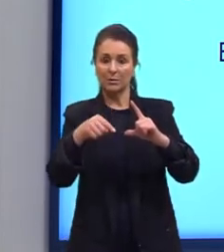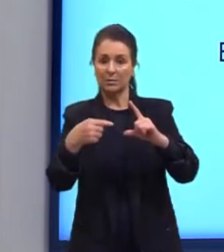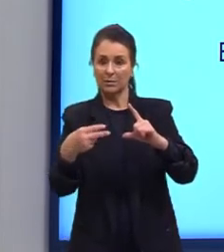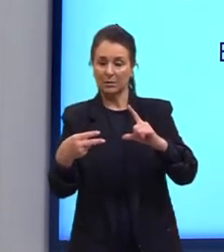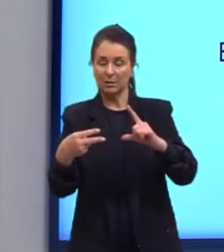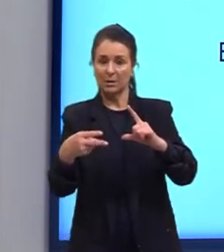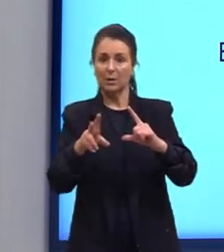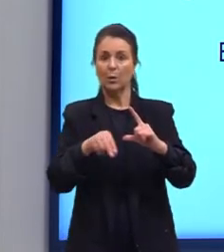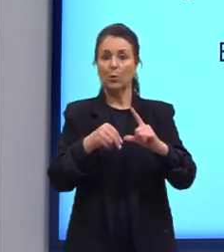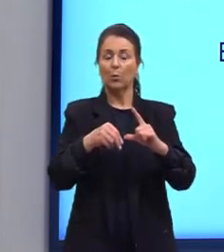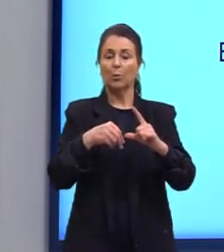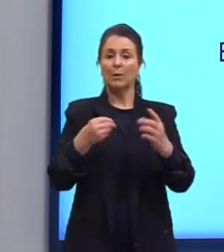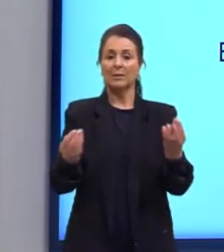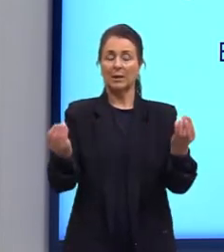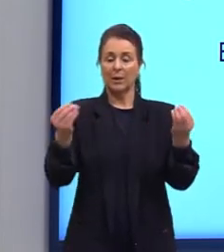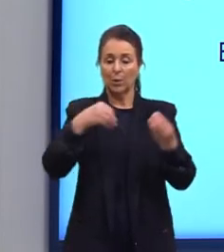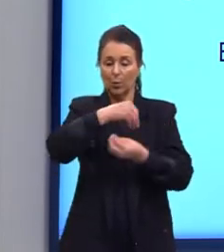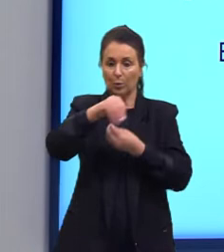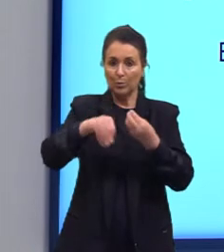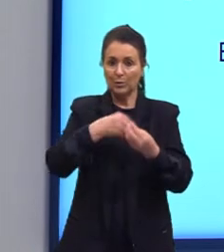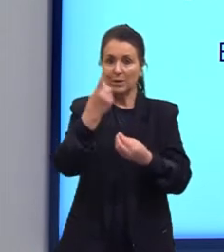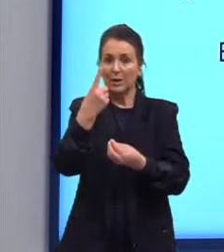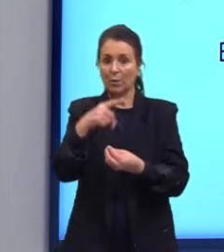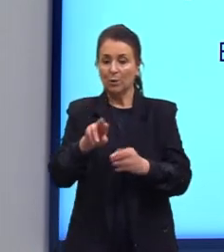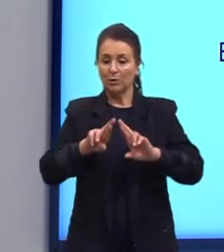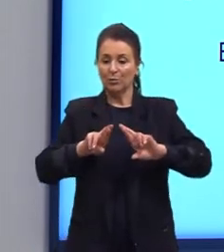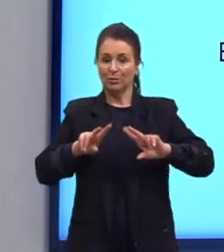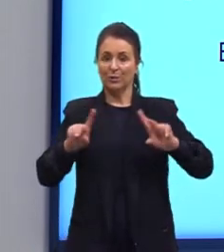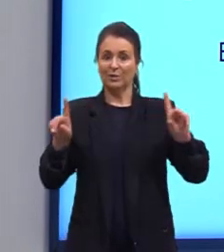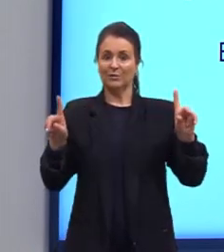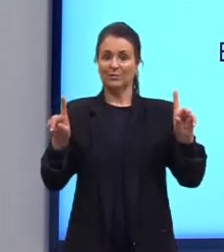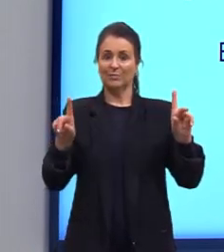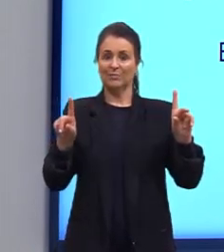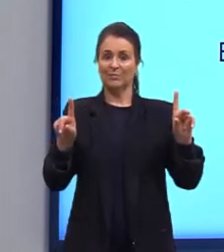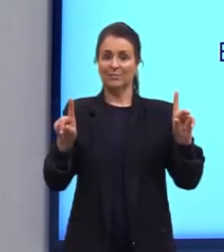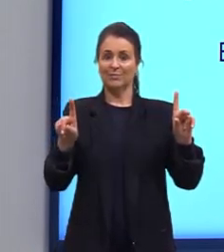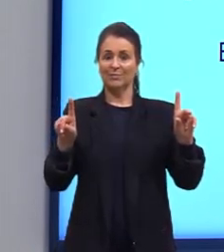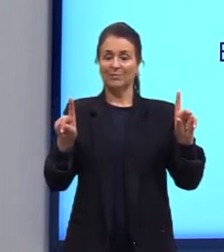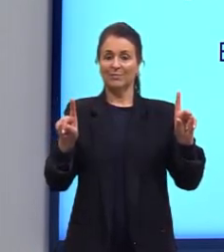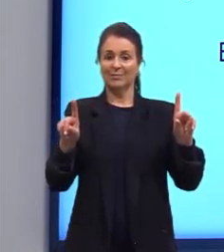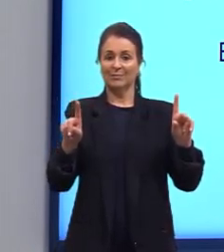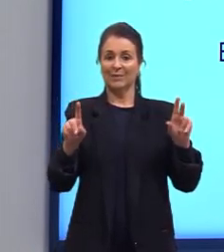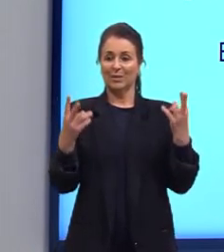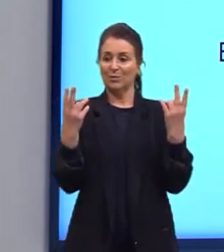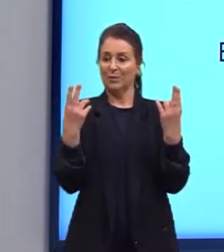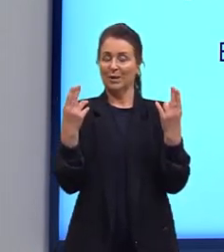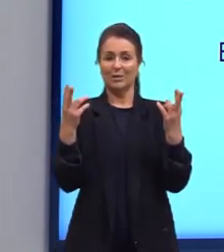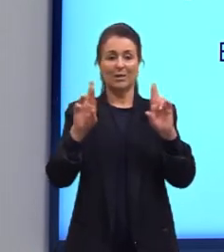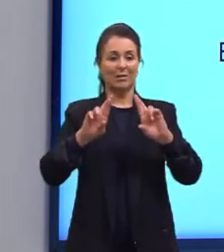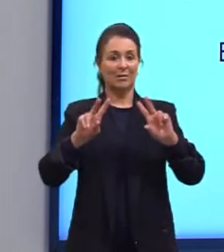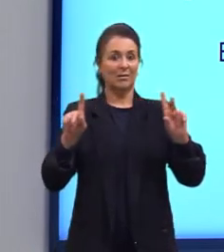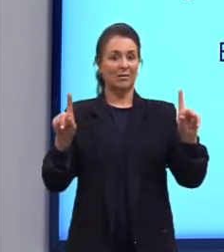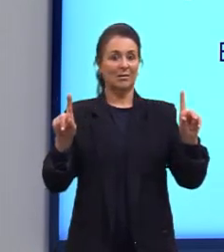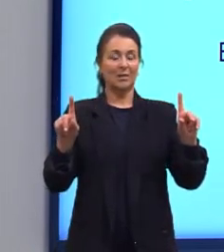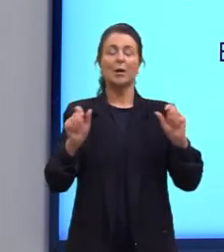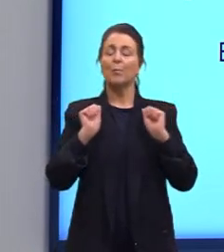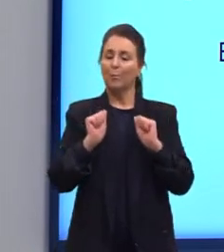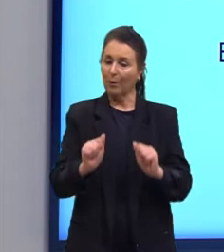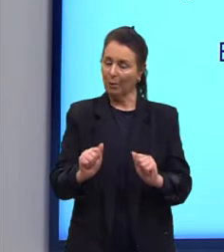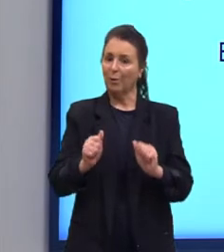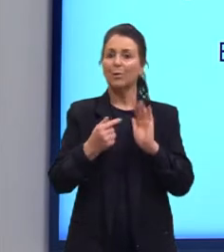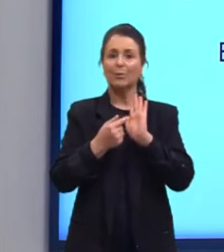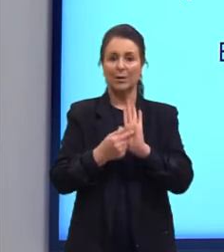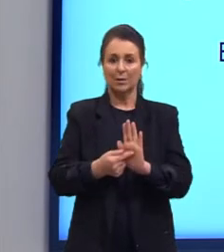uma ser homogênea e a outra ser heterogênea. Essas diferenças que elas podem apresentar. Nesse